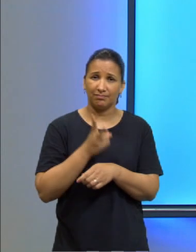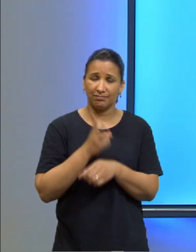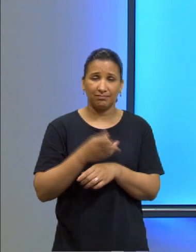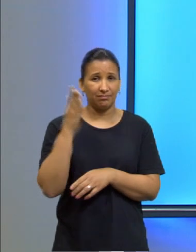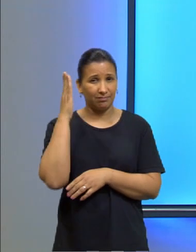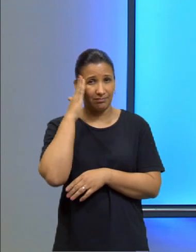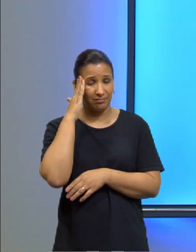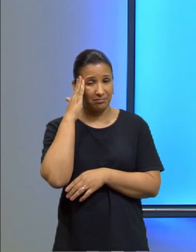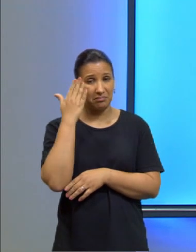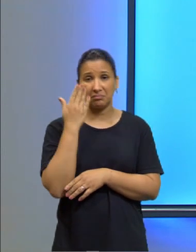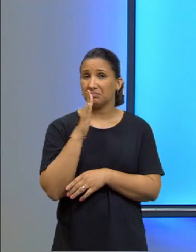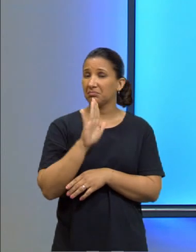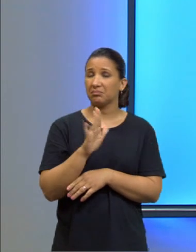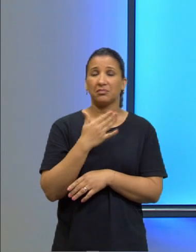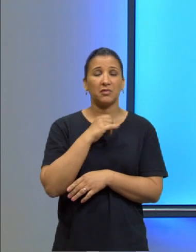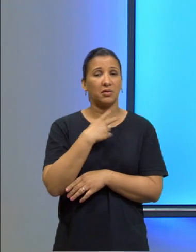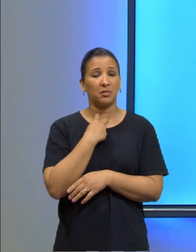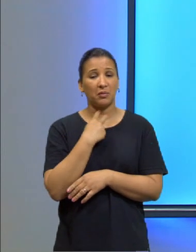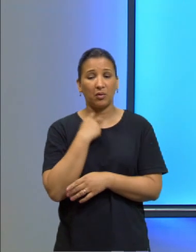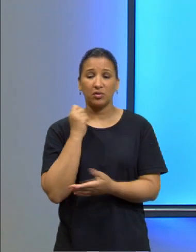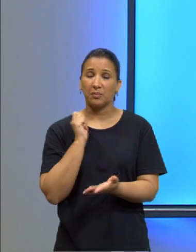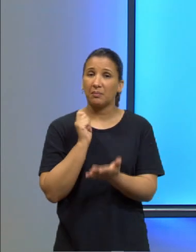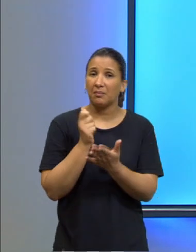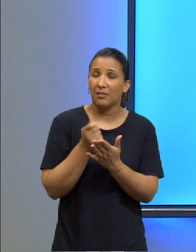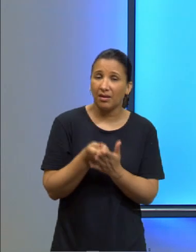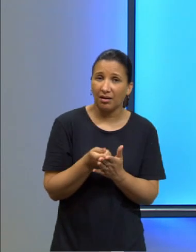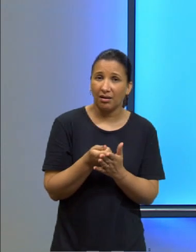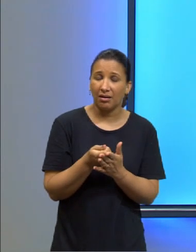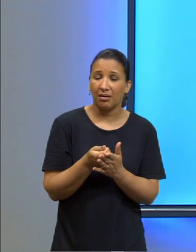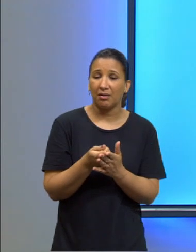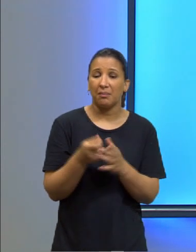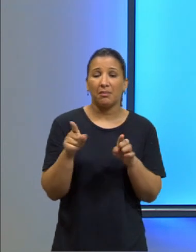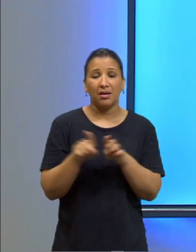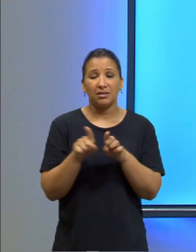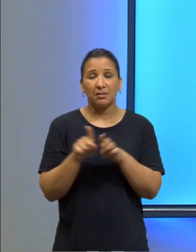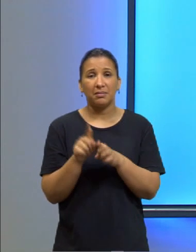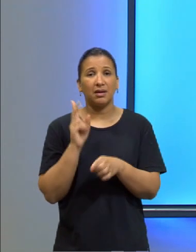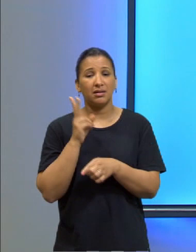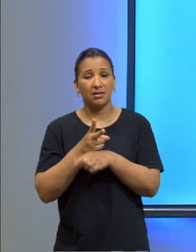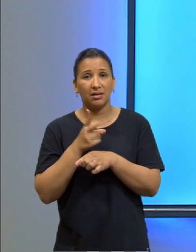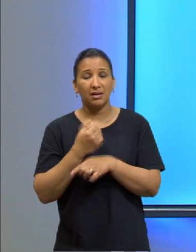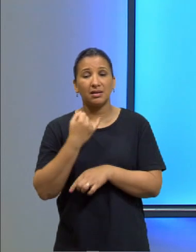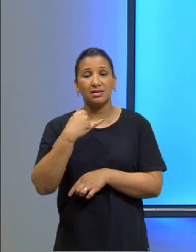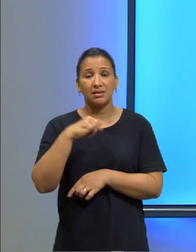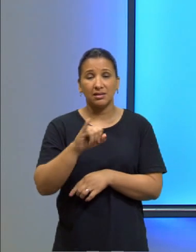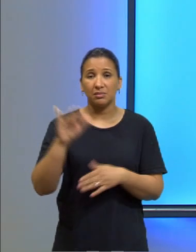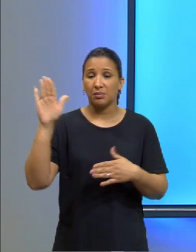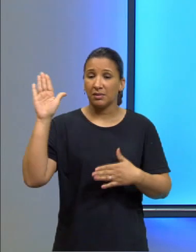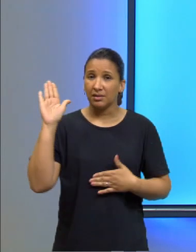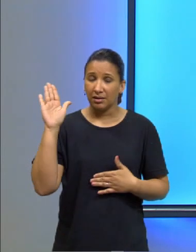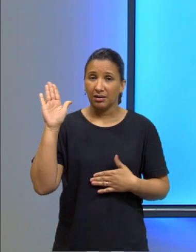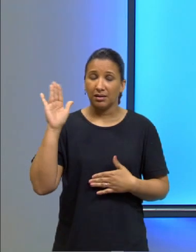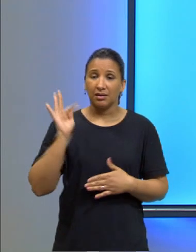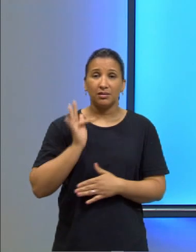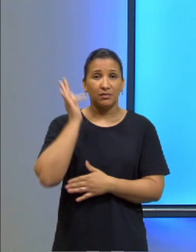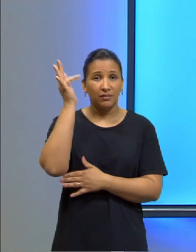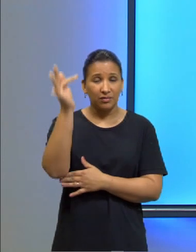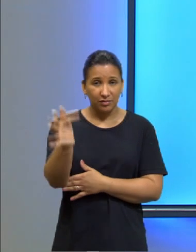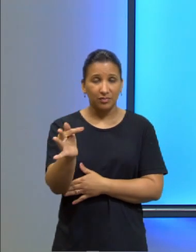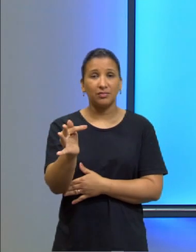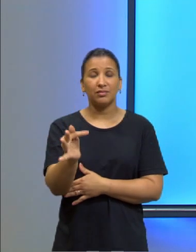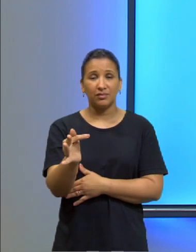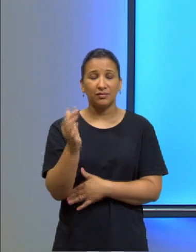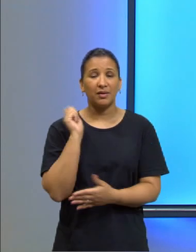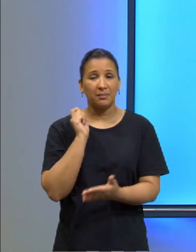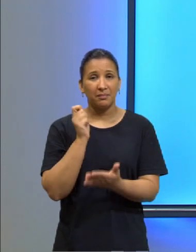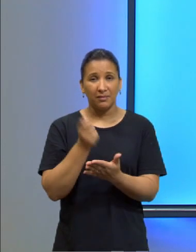muito bem que não poderá pagar, mas vê também que não lhe emprestarão nada se não prometer firmemente pagar em prazo determinado.